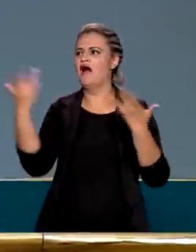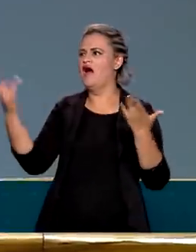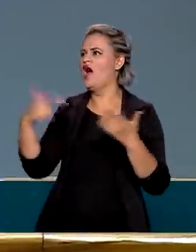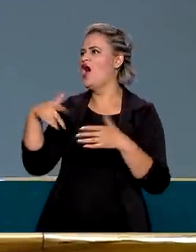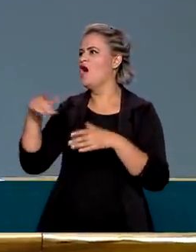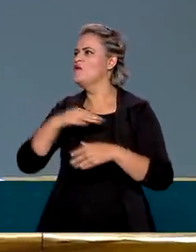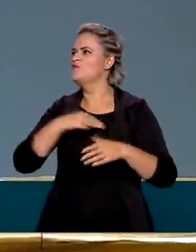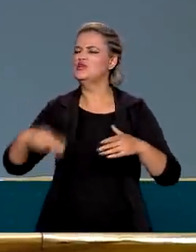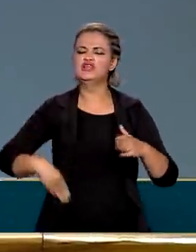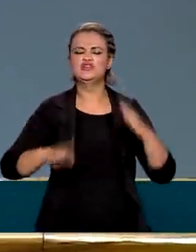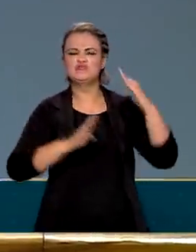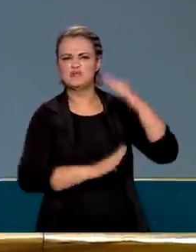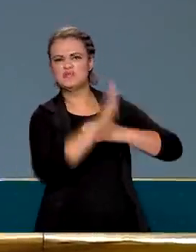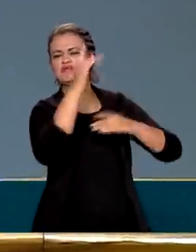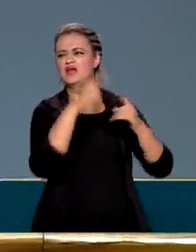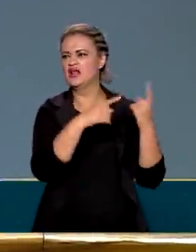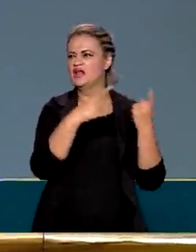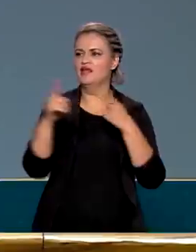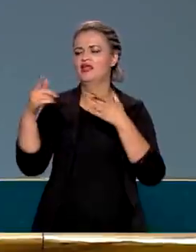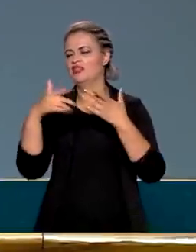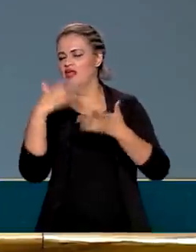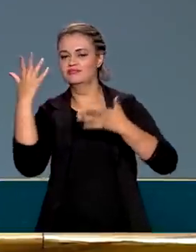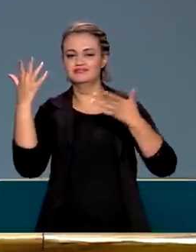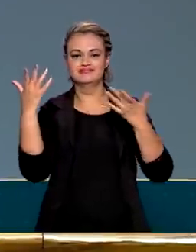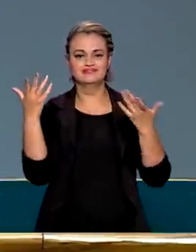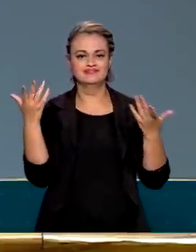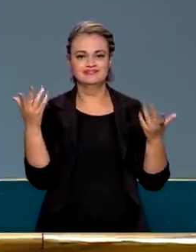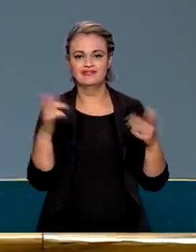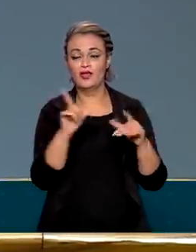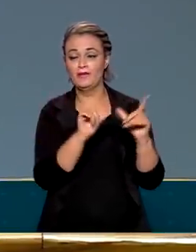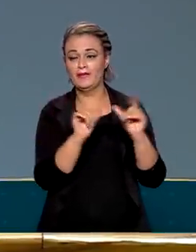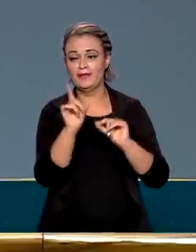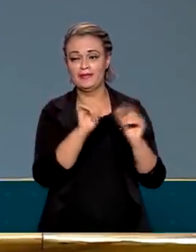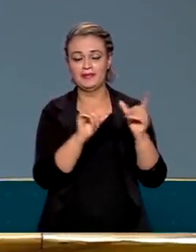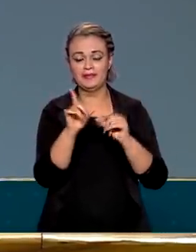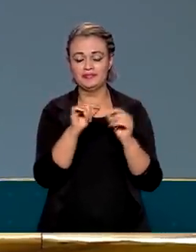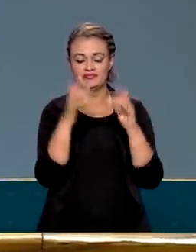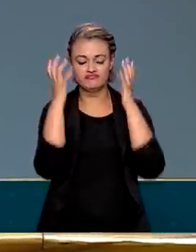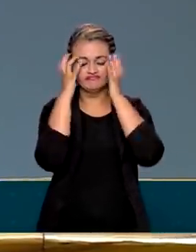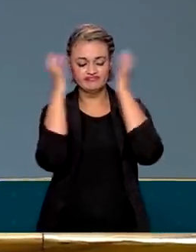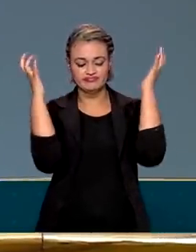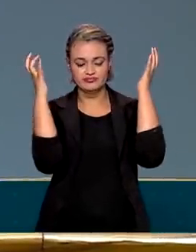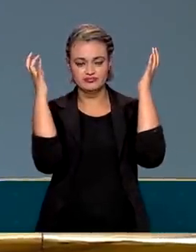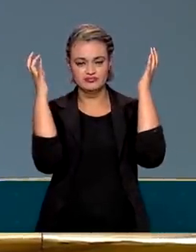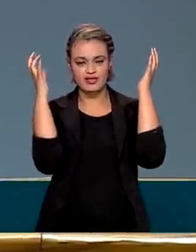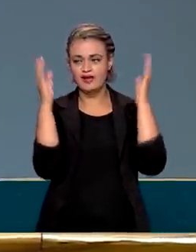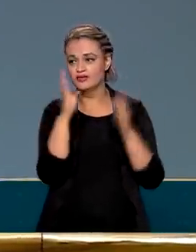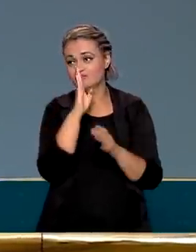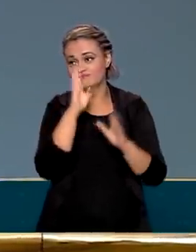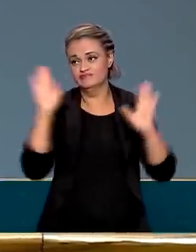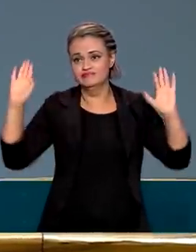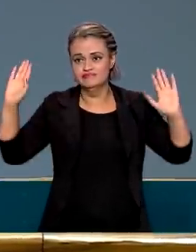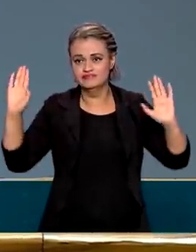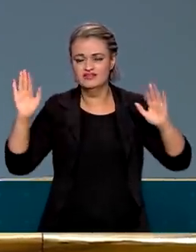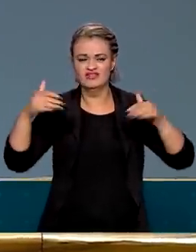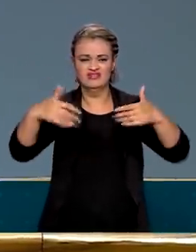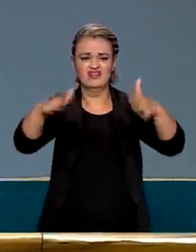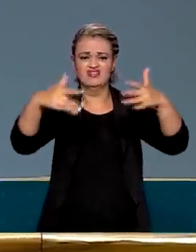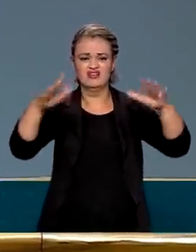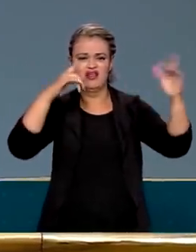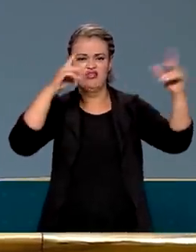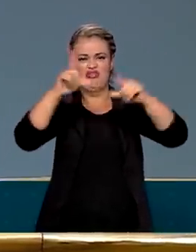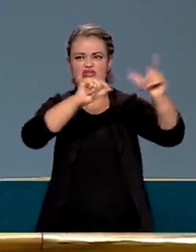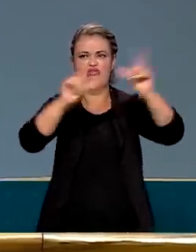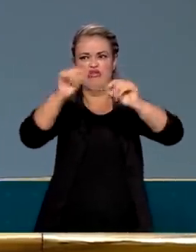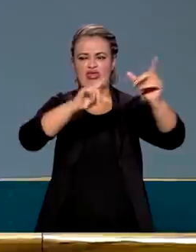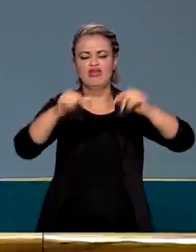furar o teto, está contra a emenda, quer dizer, é o barulho. O barulho é tão ensurdecedor que às vezes eu tenho que ficar calado para deixar todo mundo fazer